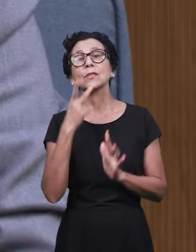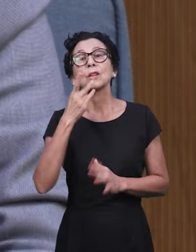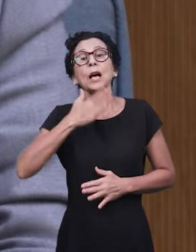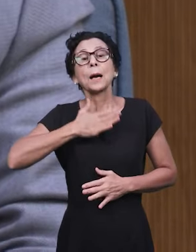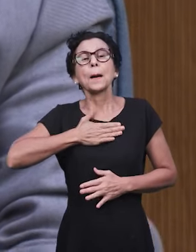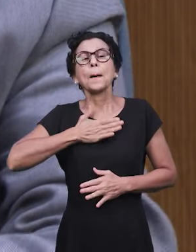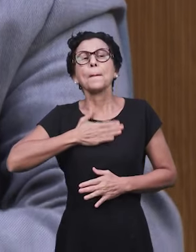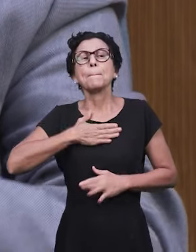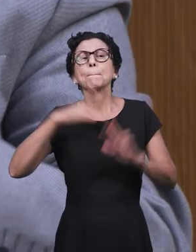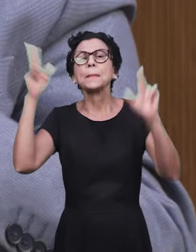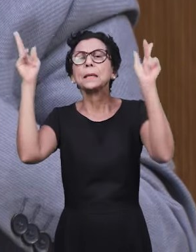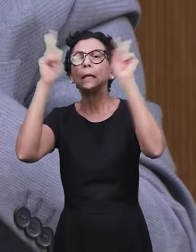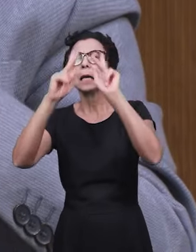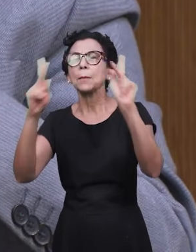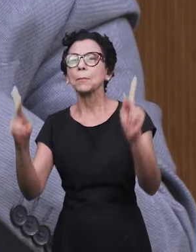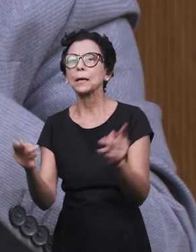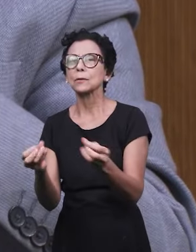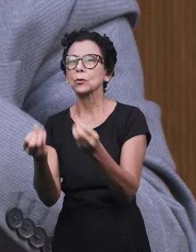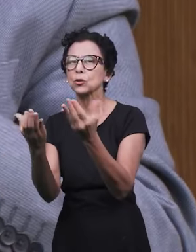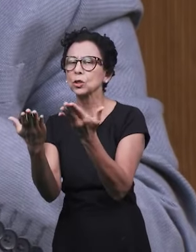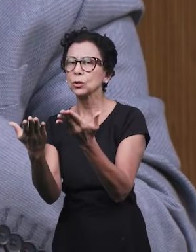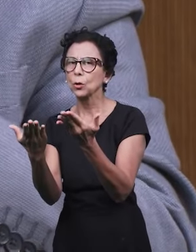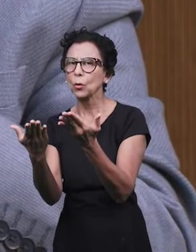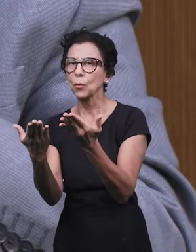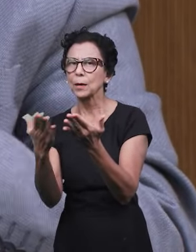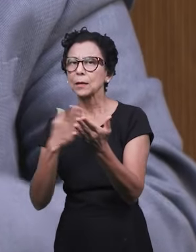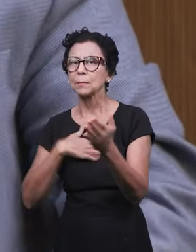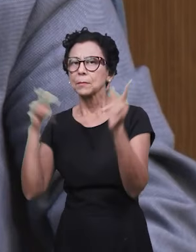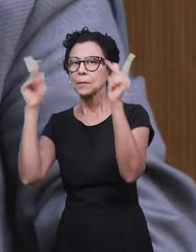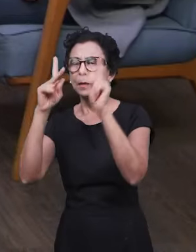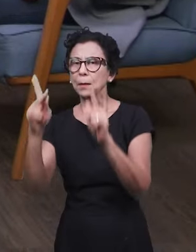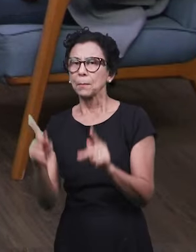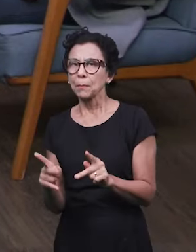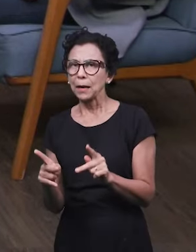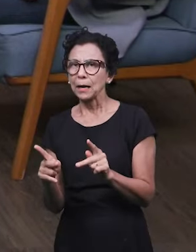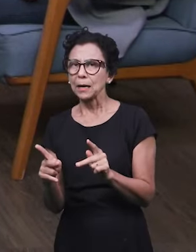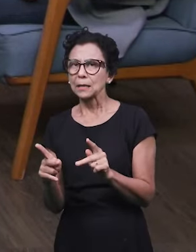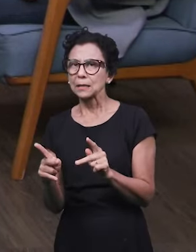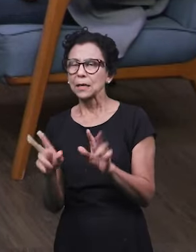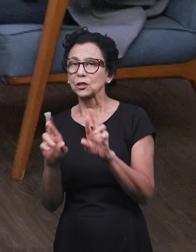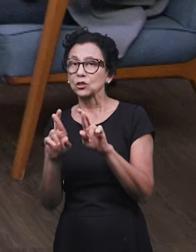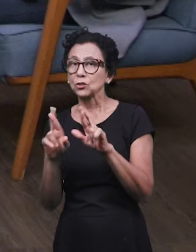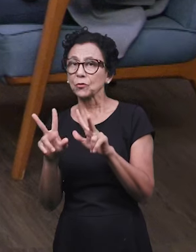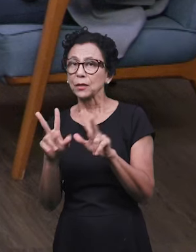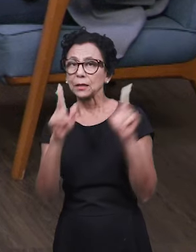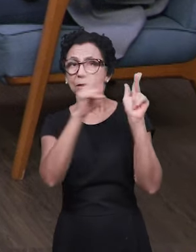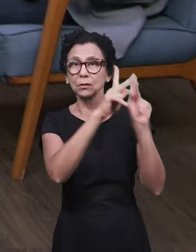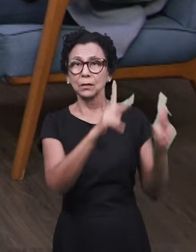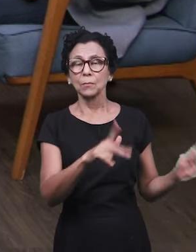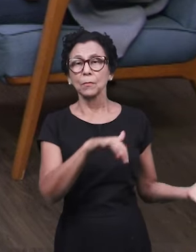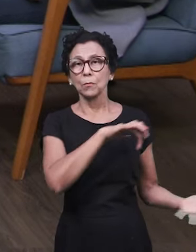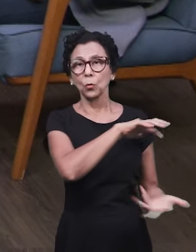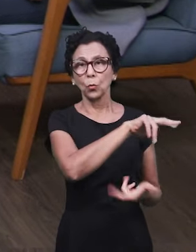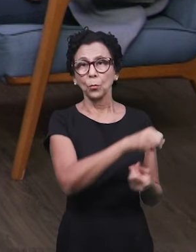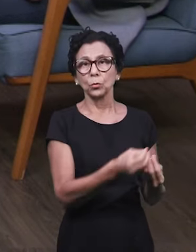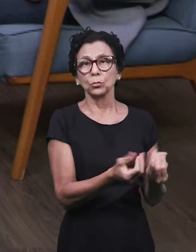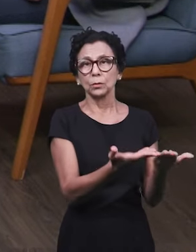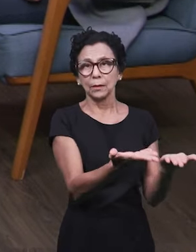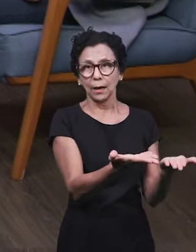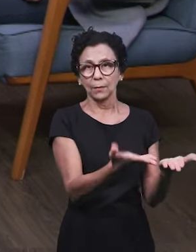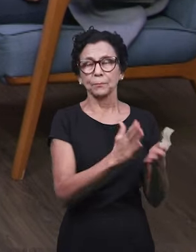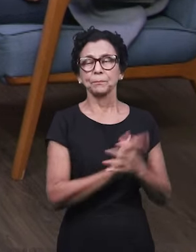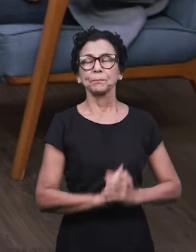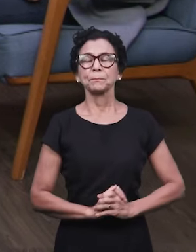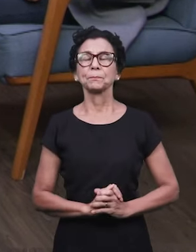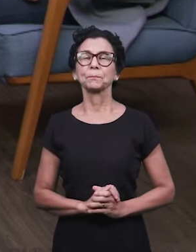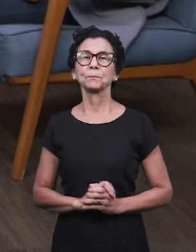vos dou não como o mundo. Não como o mundo. Então é diferente. Diferente. Interessante, queridos, é que o